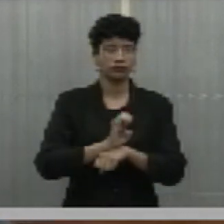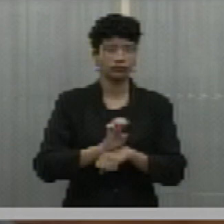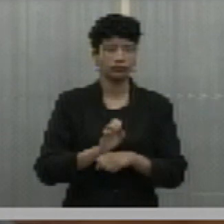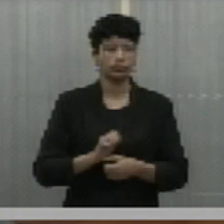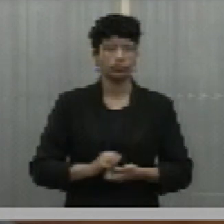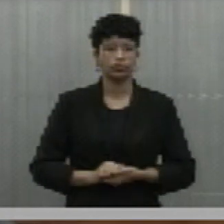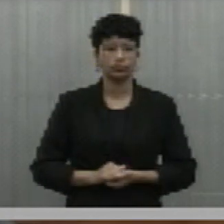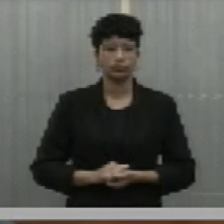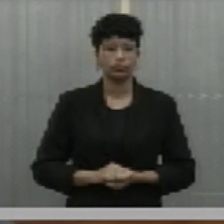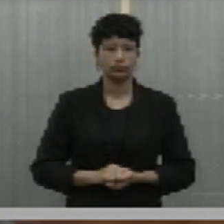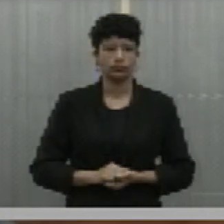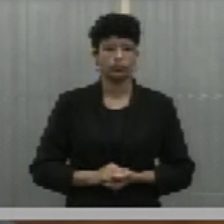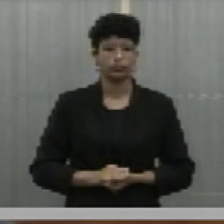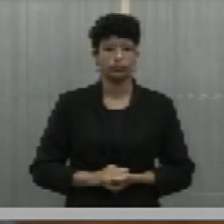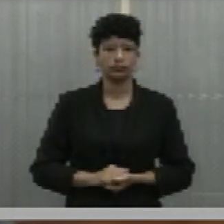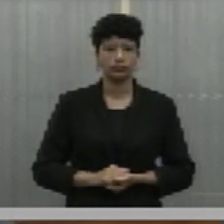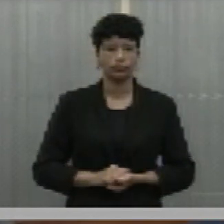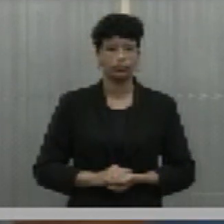Presente.